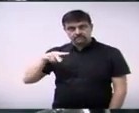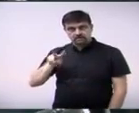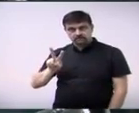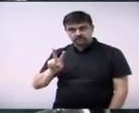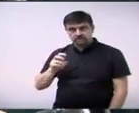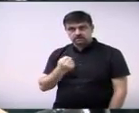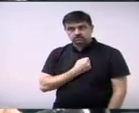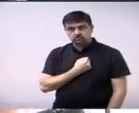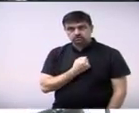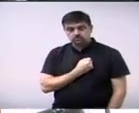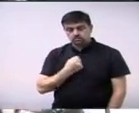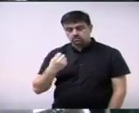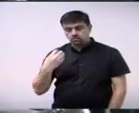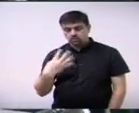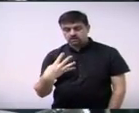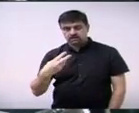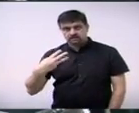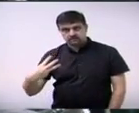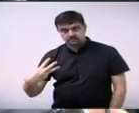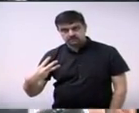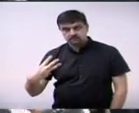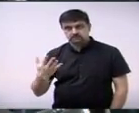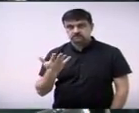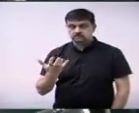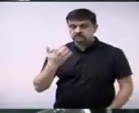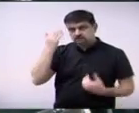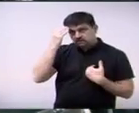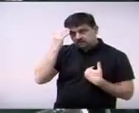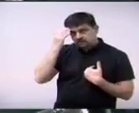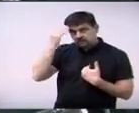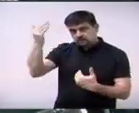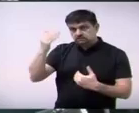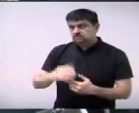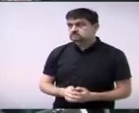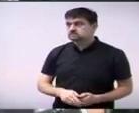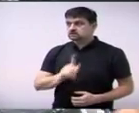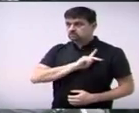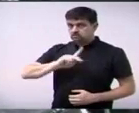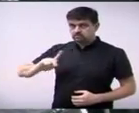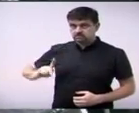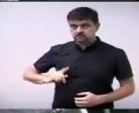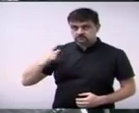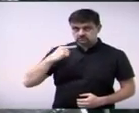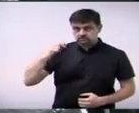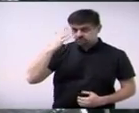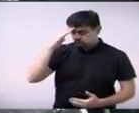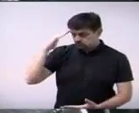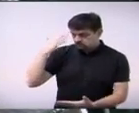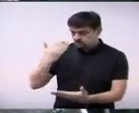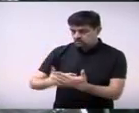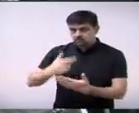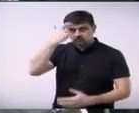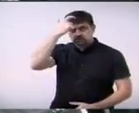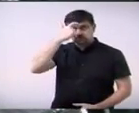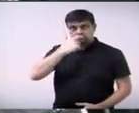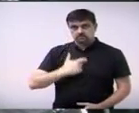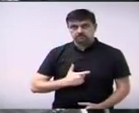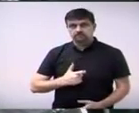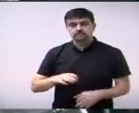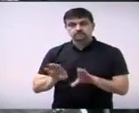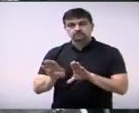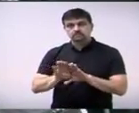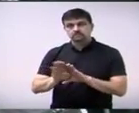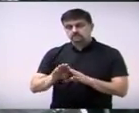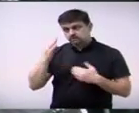do Partido Verde. Então, gostaria de agradecer a confiança do presidente, Jorge Israel, gostaria de